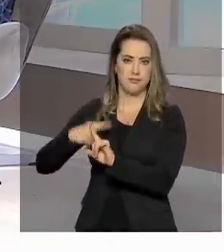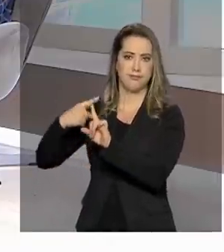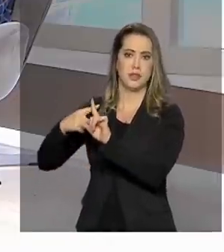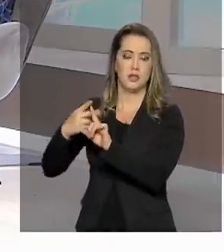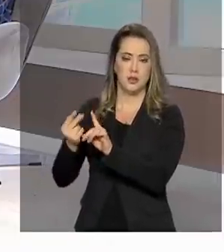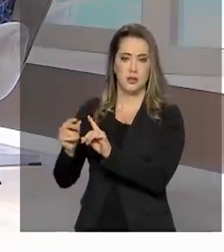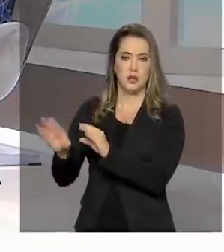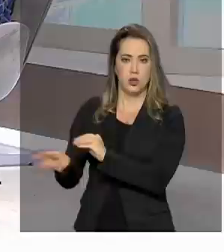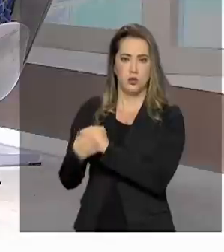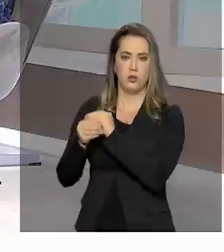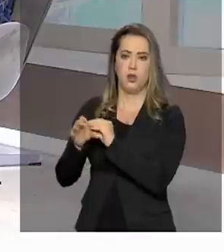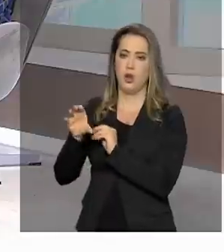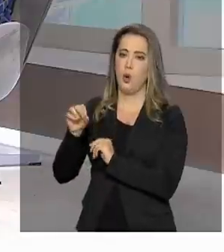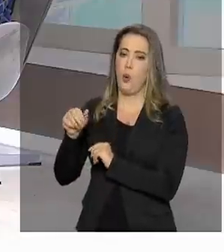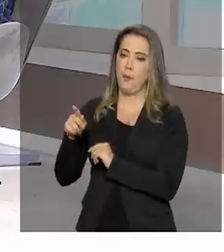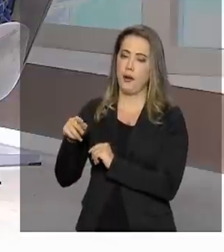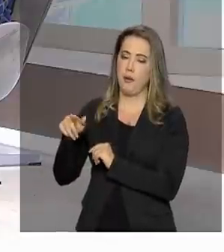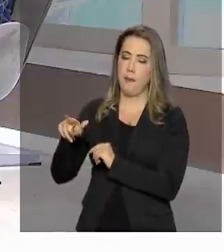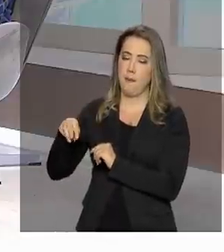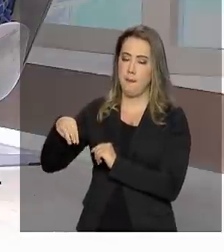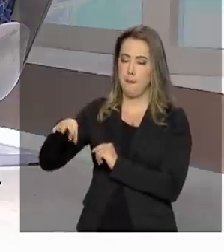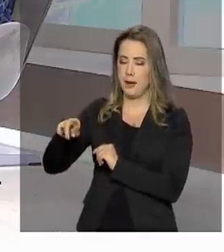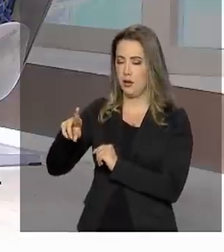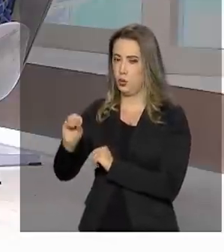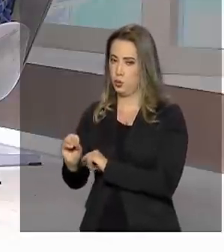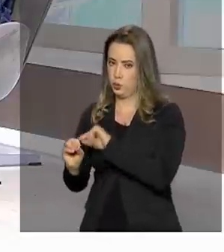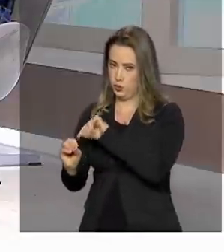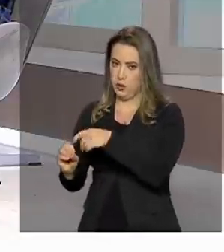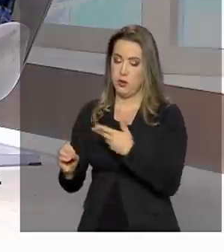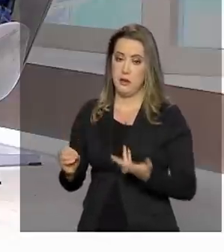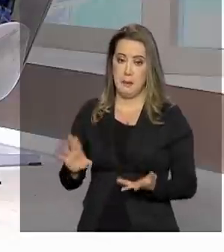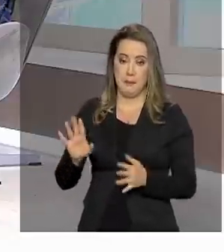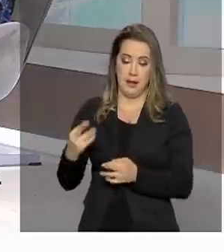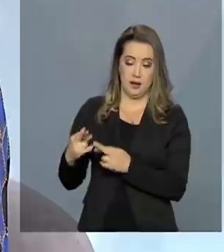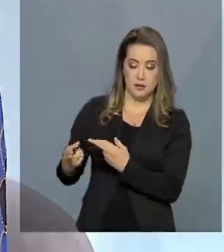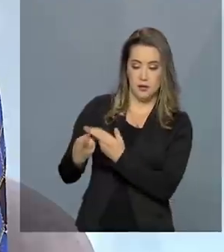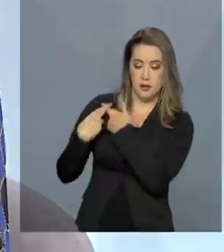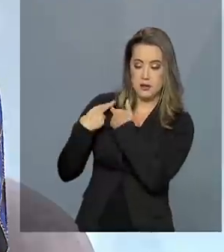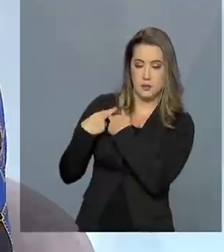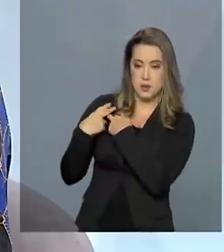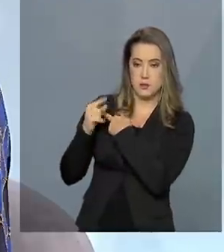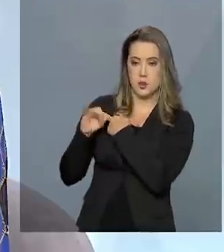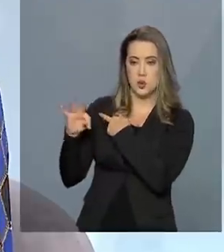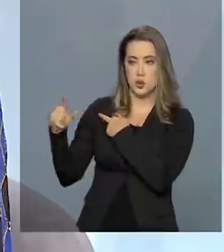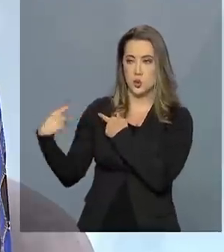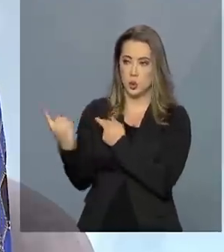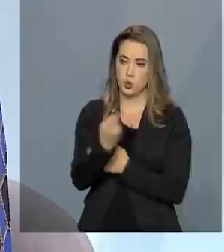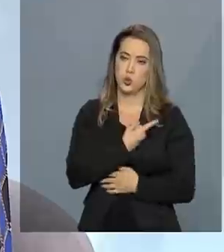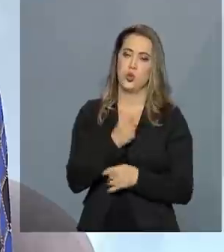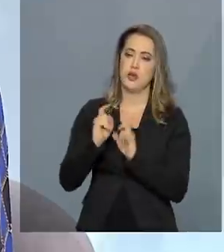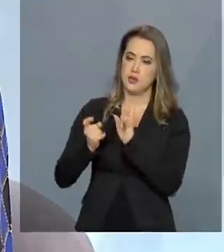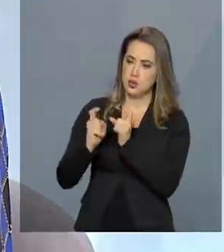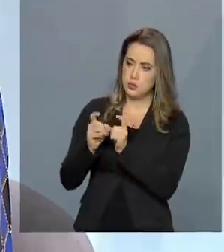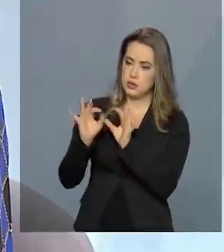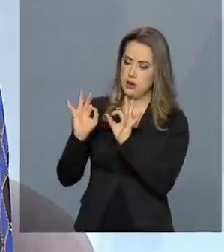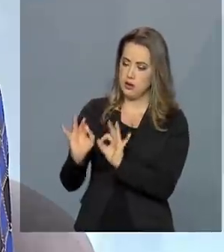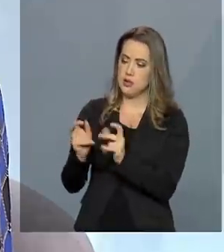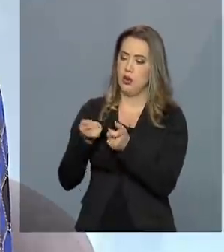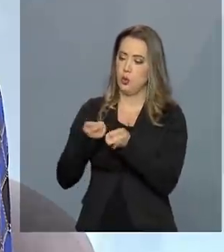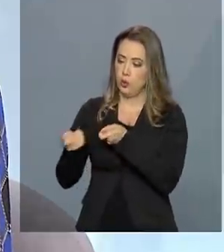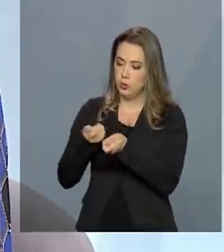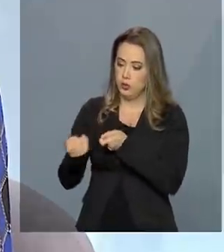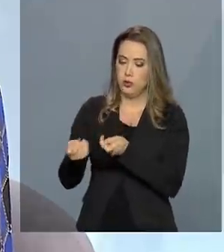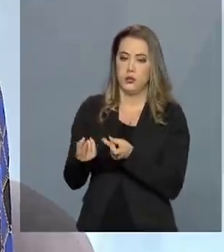aumento da complementação. Mas, em relação à responsabilidade de todos, nesse momento,